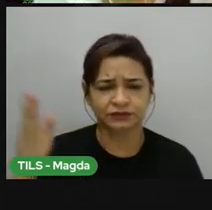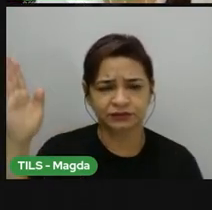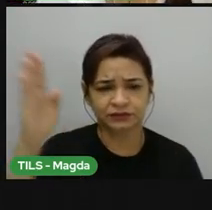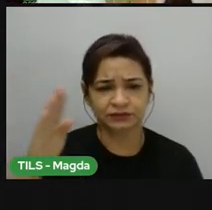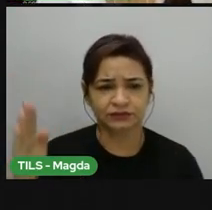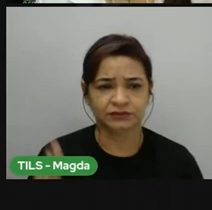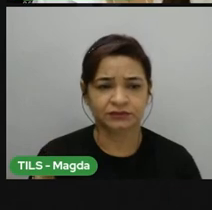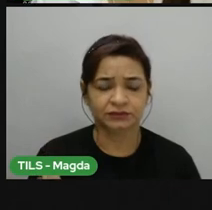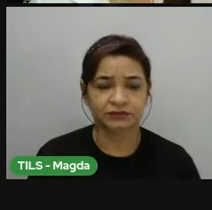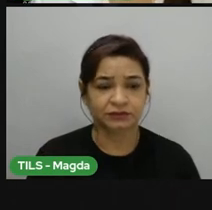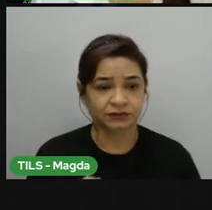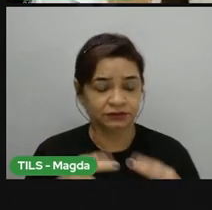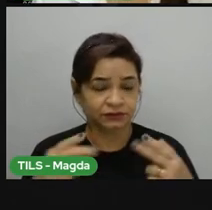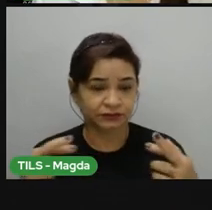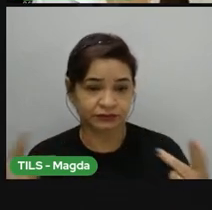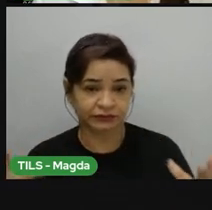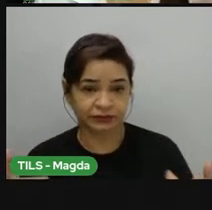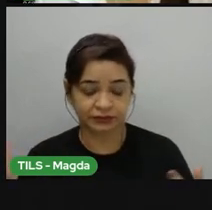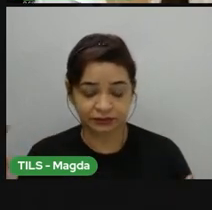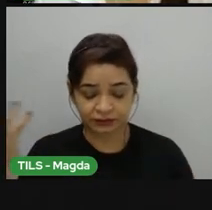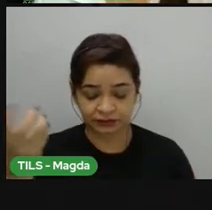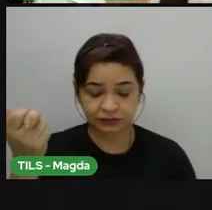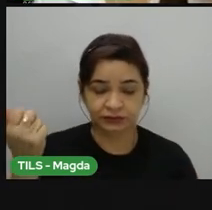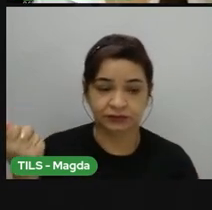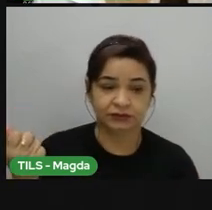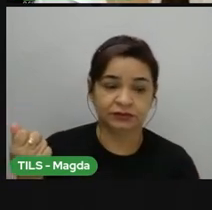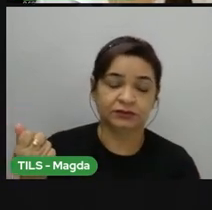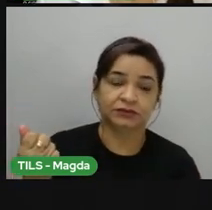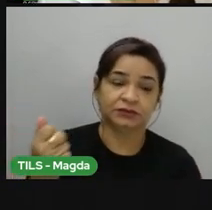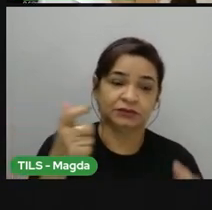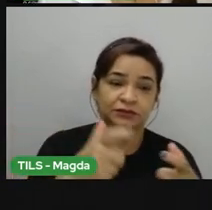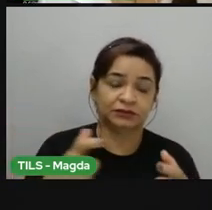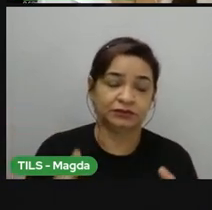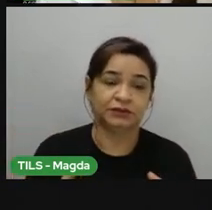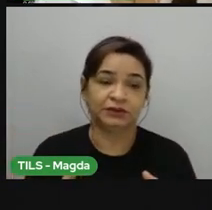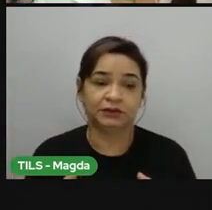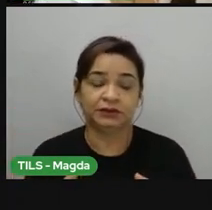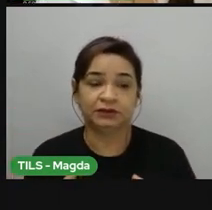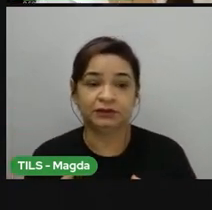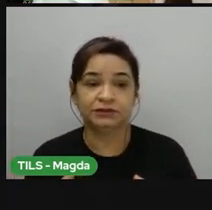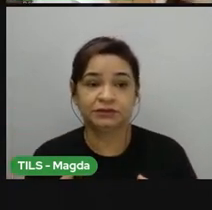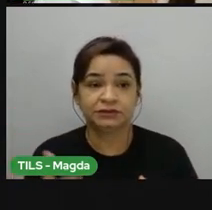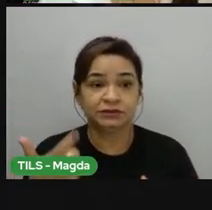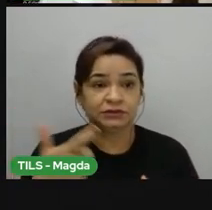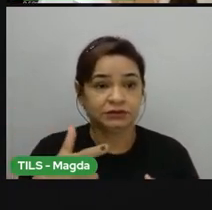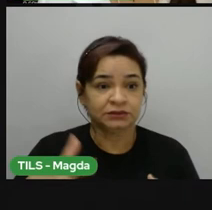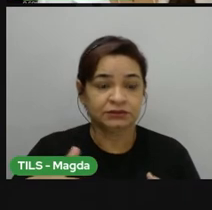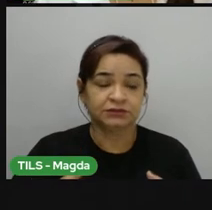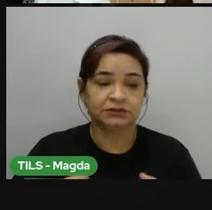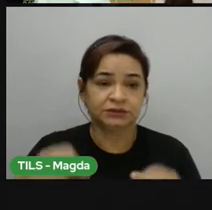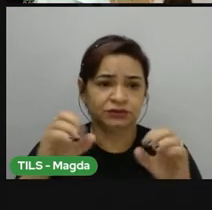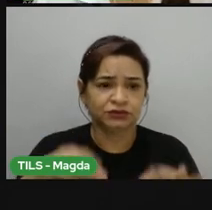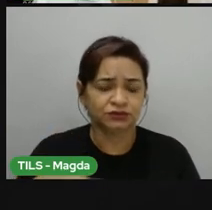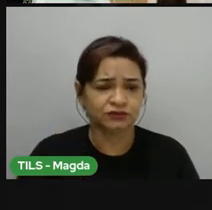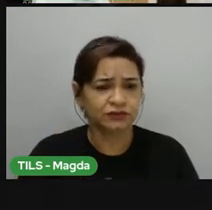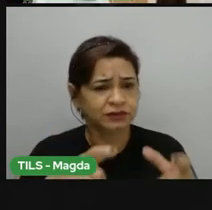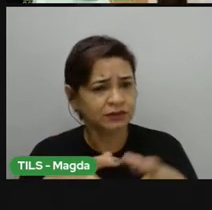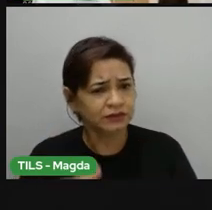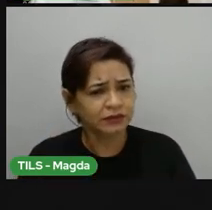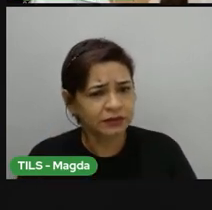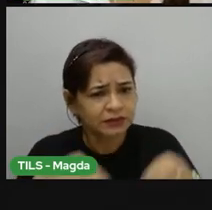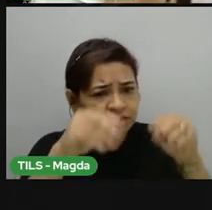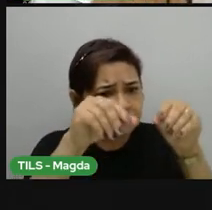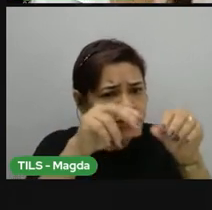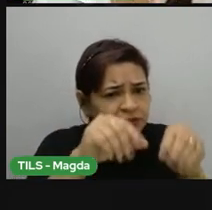muito diverso com relação ao clima. Tem desde lugares que são extremamente secos a lugares que até nevam, como a gente viu aí no